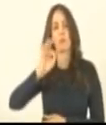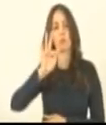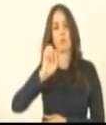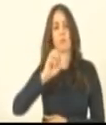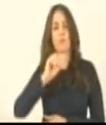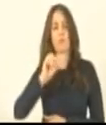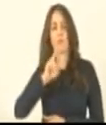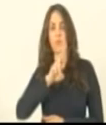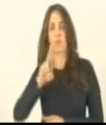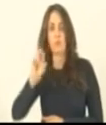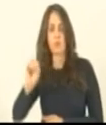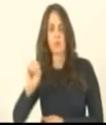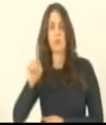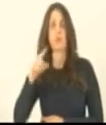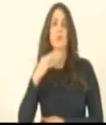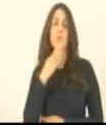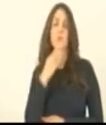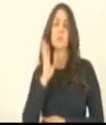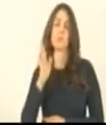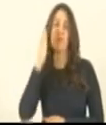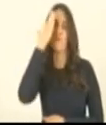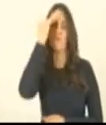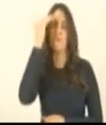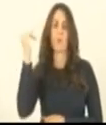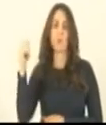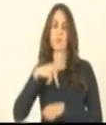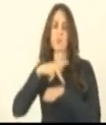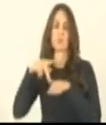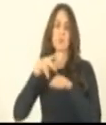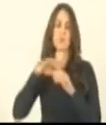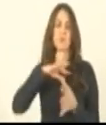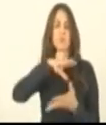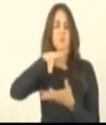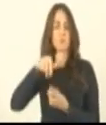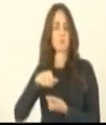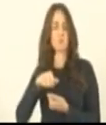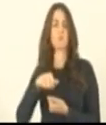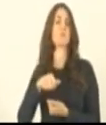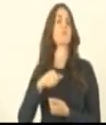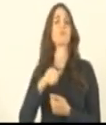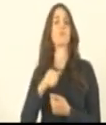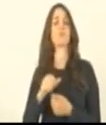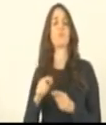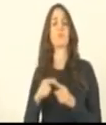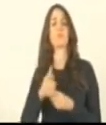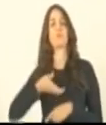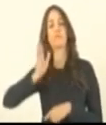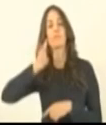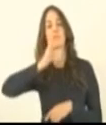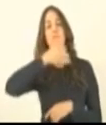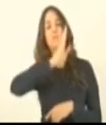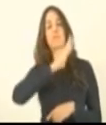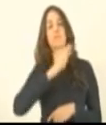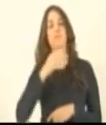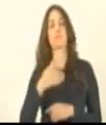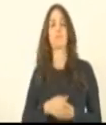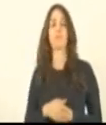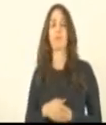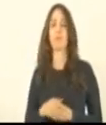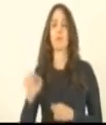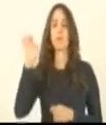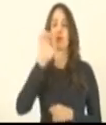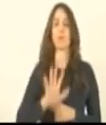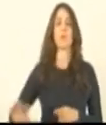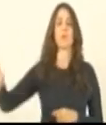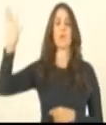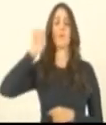conhecido nacionalmente, aliás, agora internacionalmente, pela turnê que fará mais uma turnê na Europa e